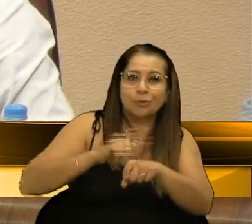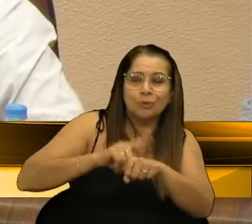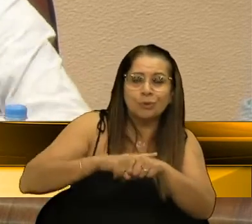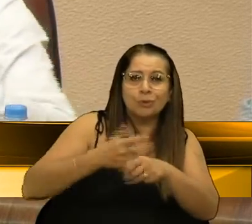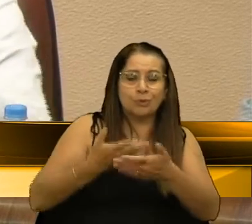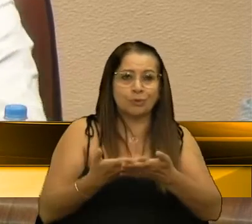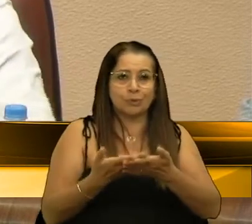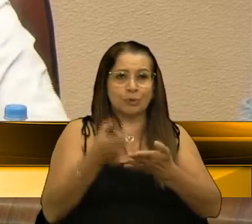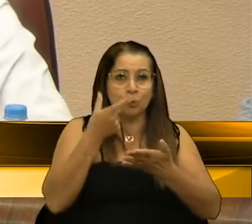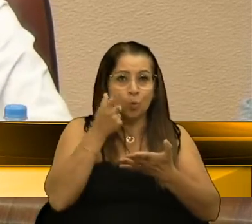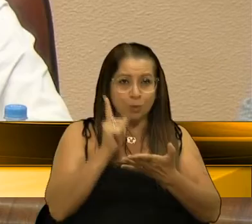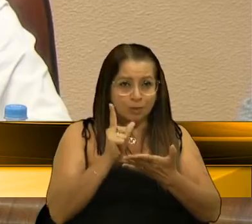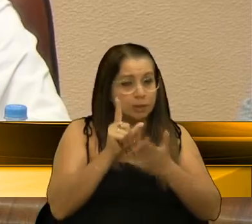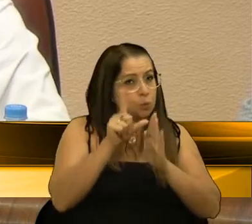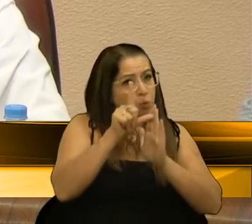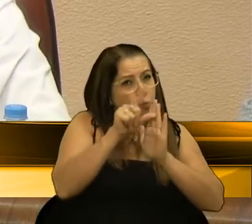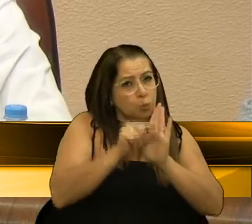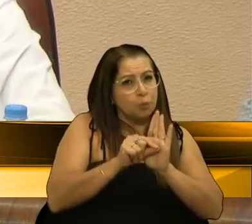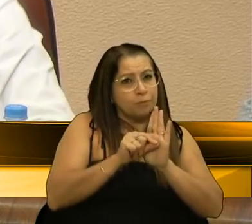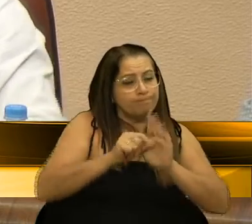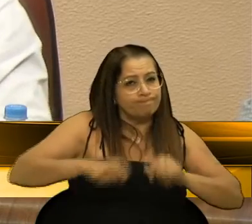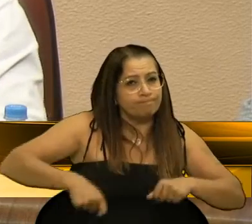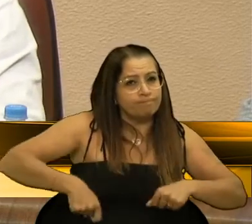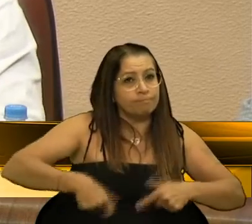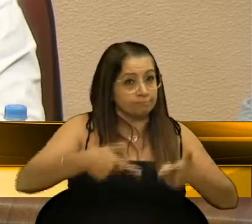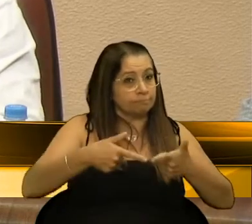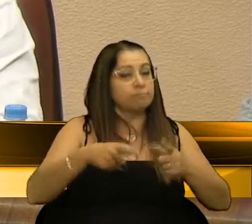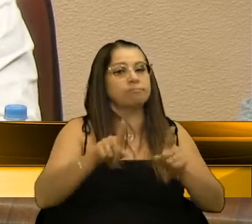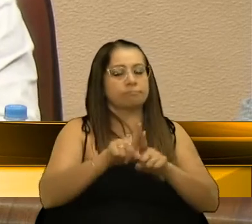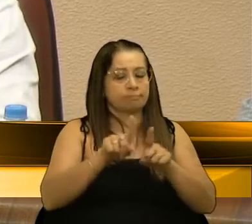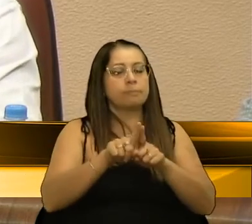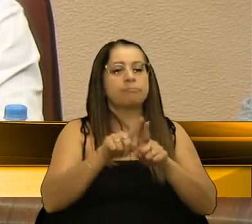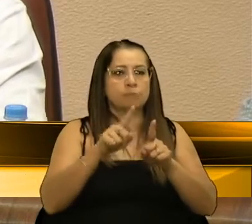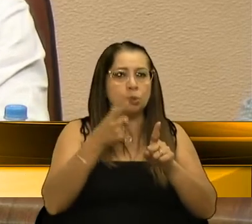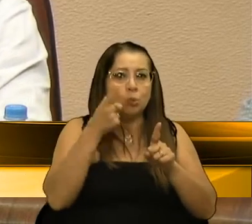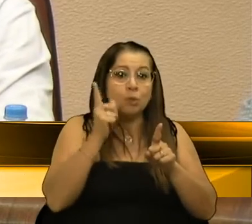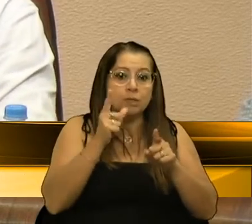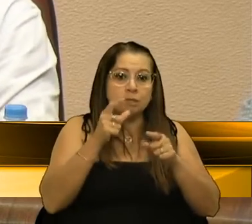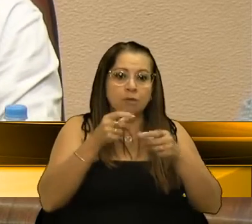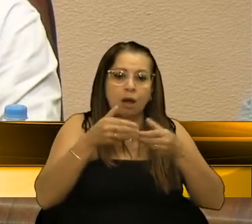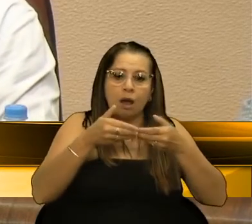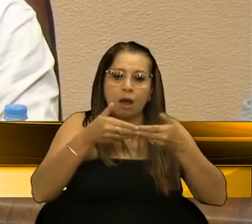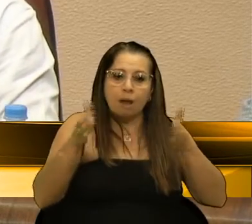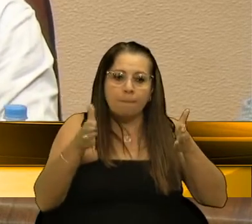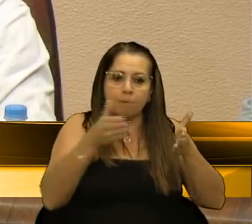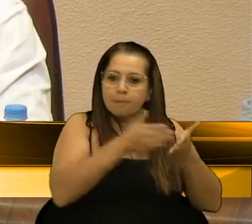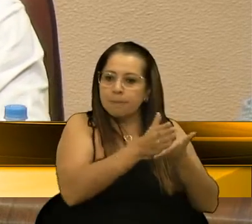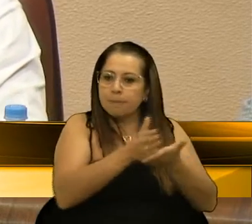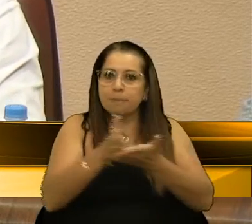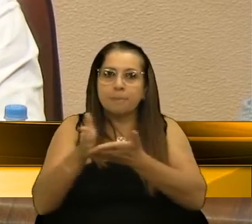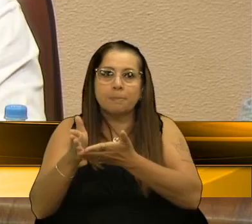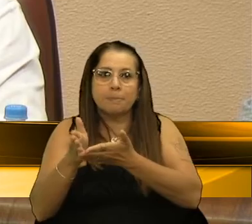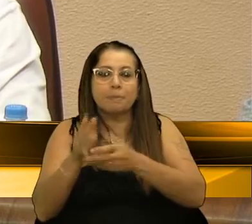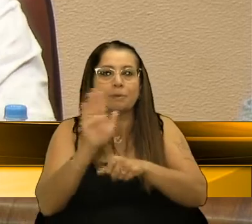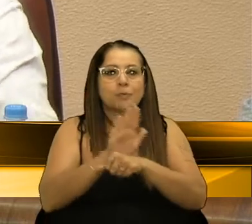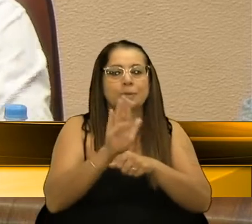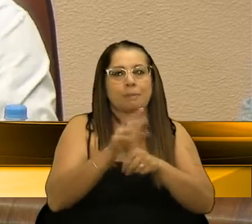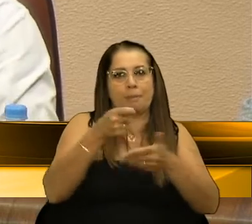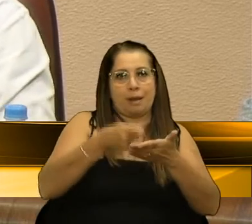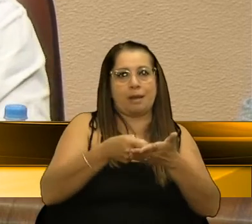consegue reduzir este custo, você também tem a condição de ampliar o auxílio funeral,